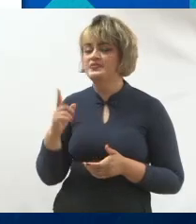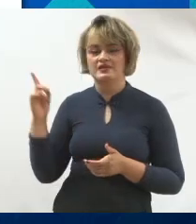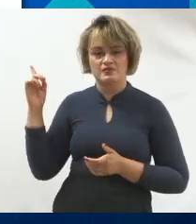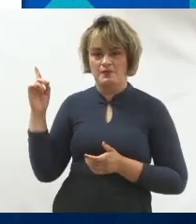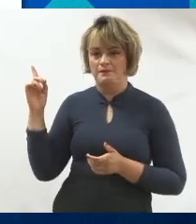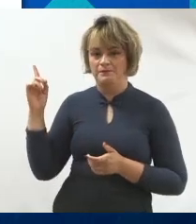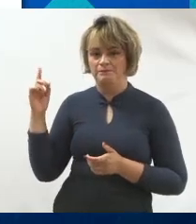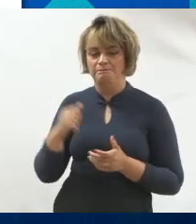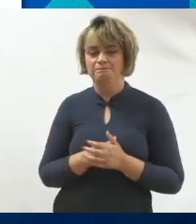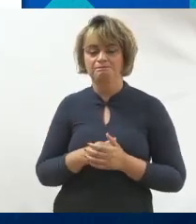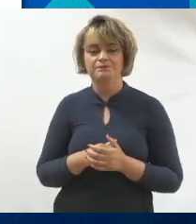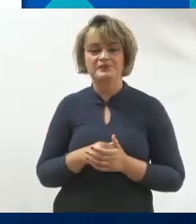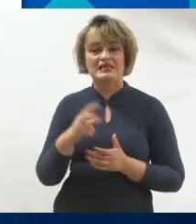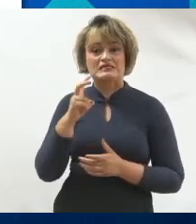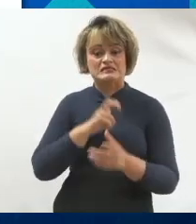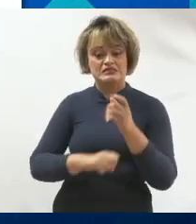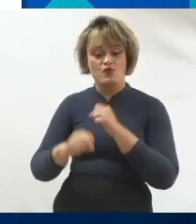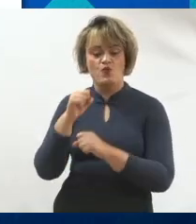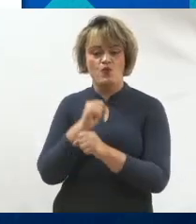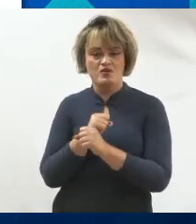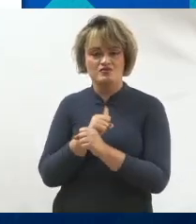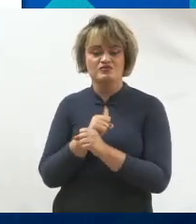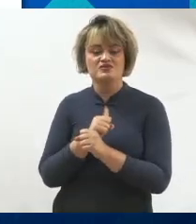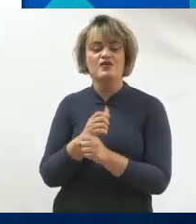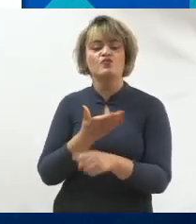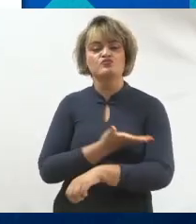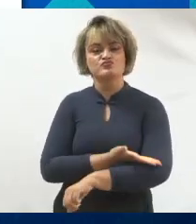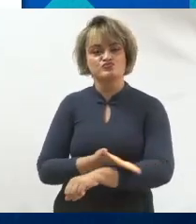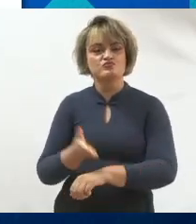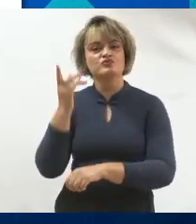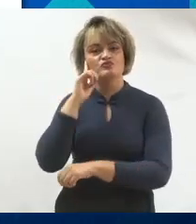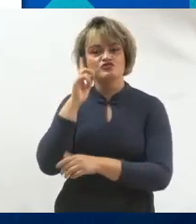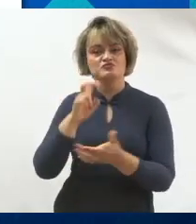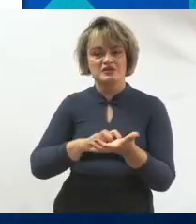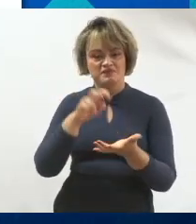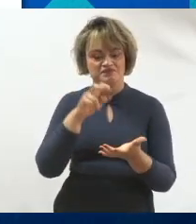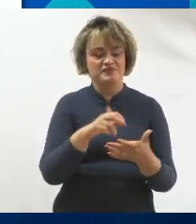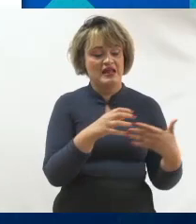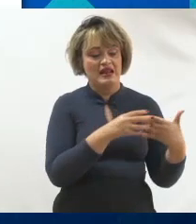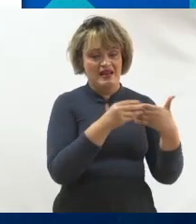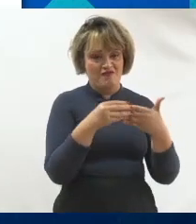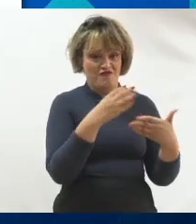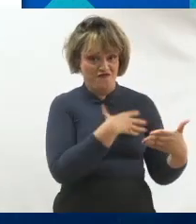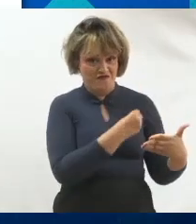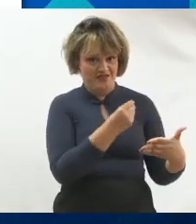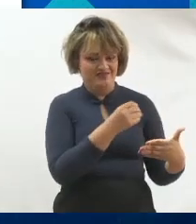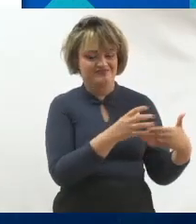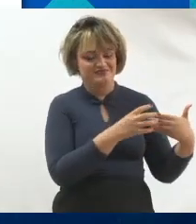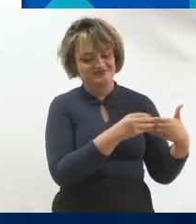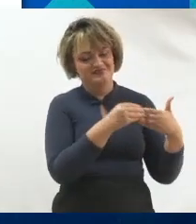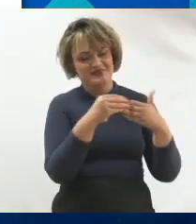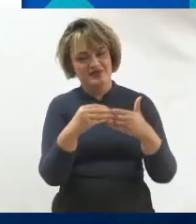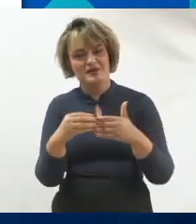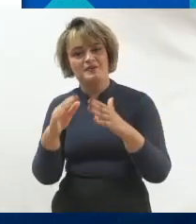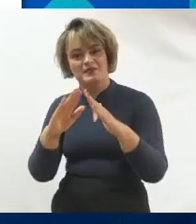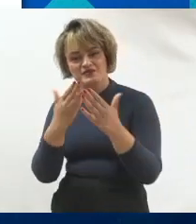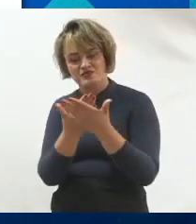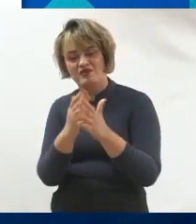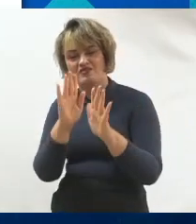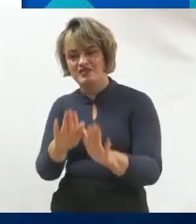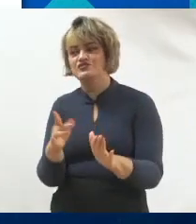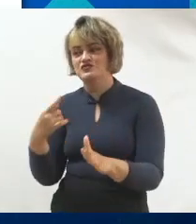aqui. Há cinco anos, faço o mesmo trajeto pelas manhãs. Levo a Daniela, minha filha, para a escola e de lá eu vou para o trabalho.